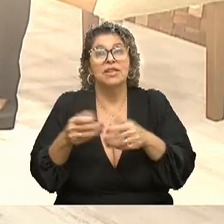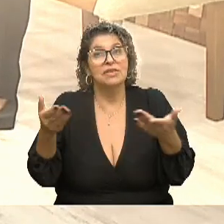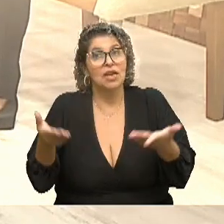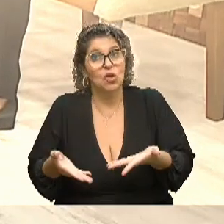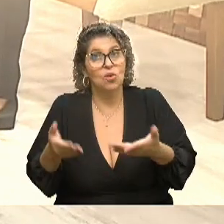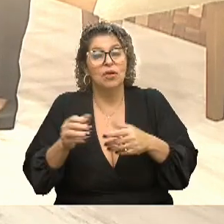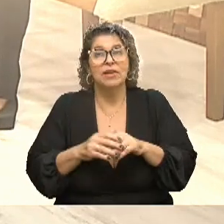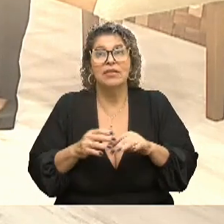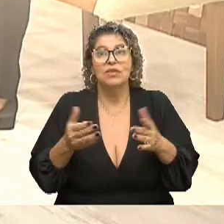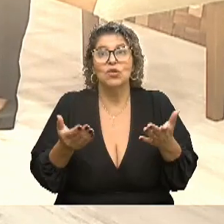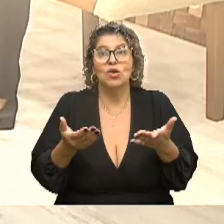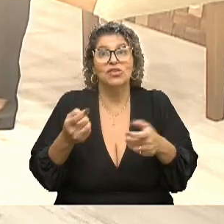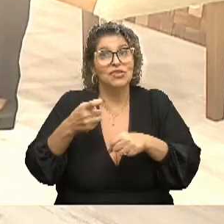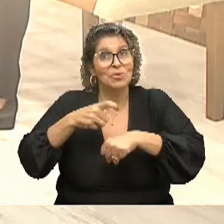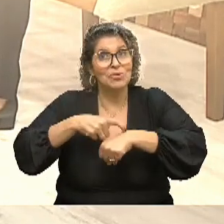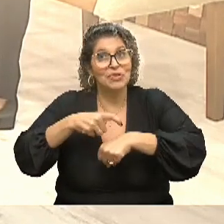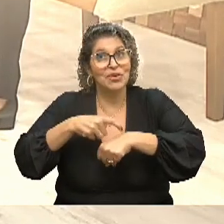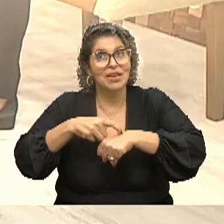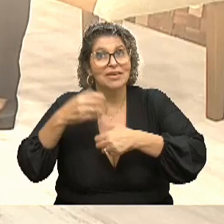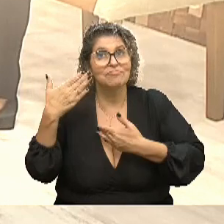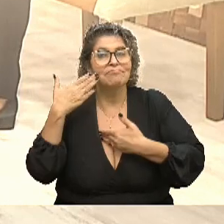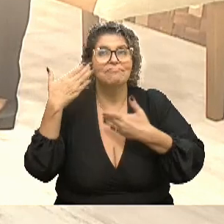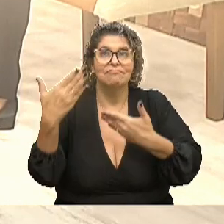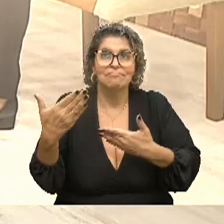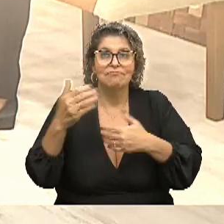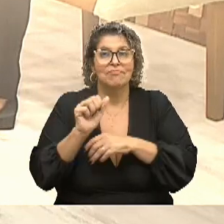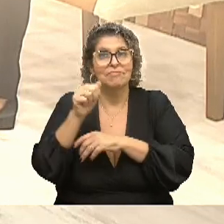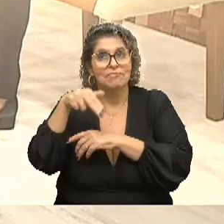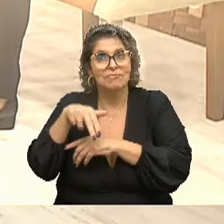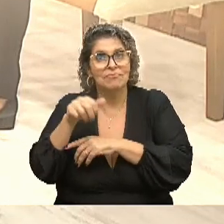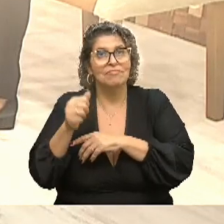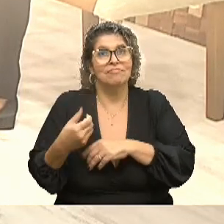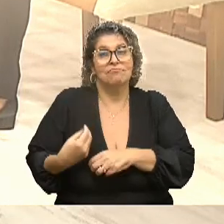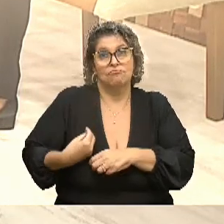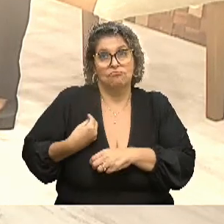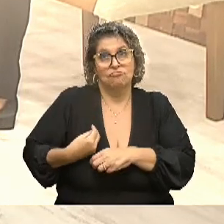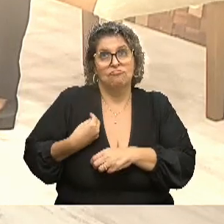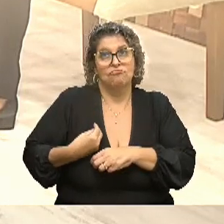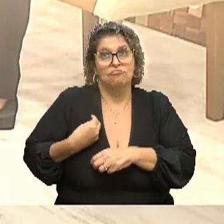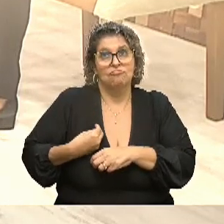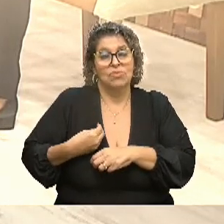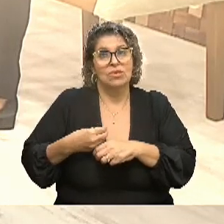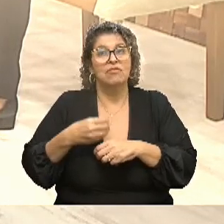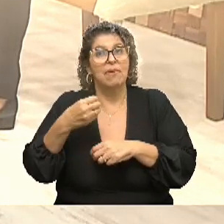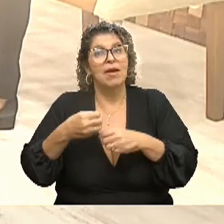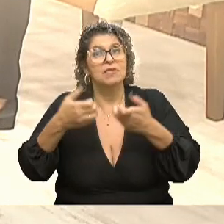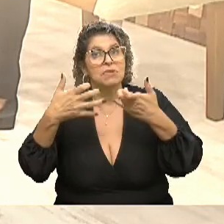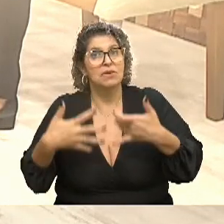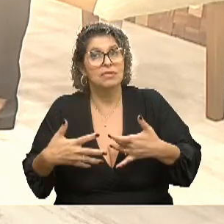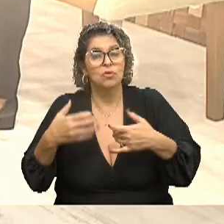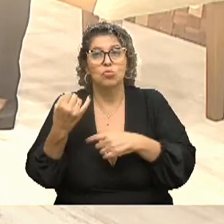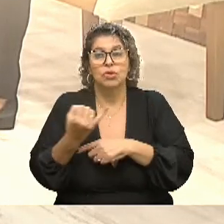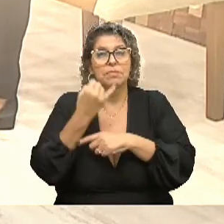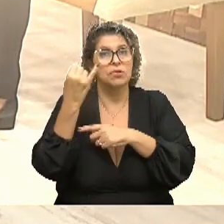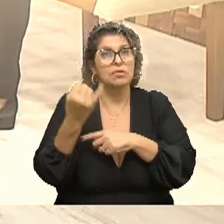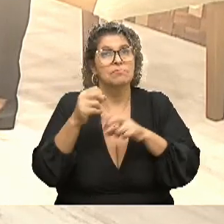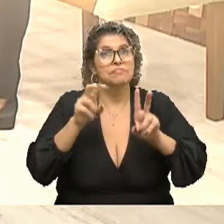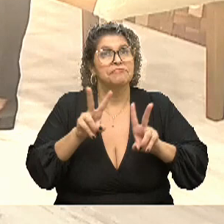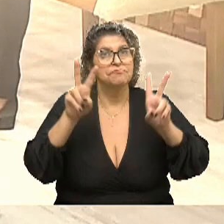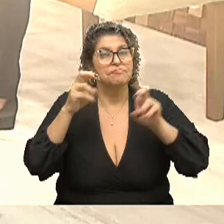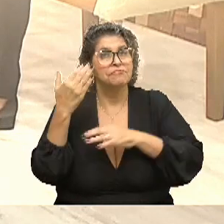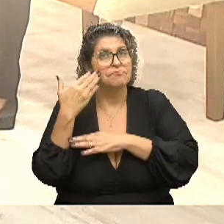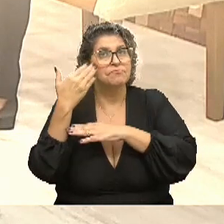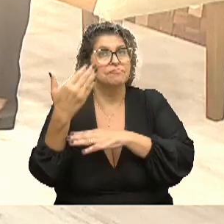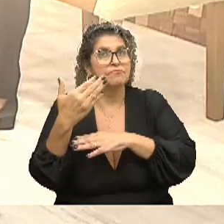realmente, nós já estamos no nosso horário. Quero agradecer muito, Ana, a tua presença aqui, falar, se fizeste uma fala muito importante sobre esse assunto. Muito